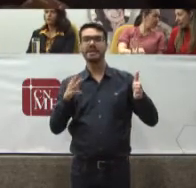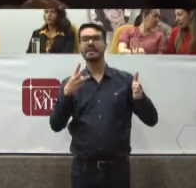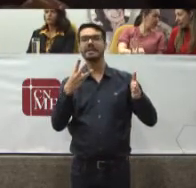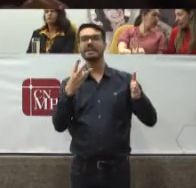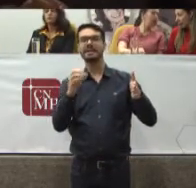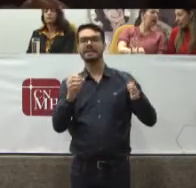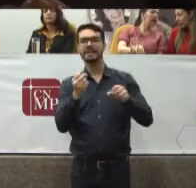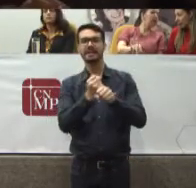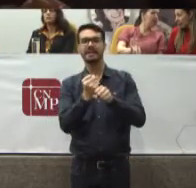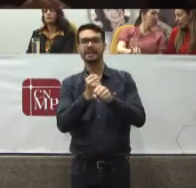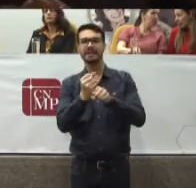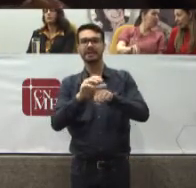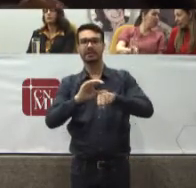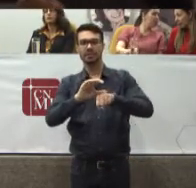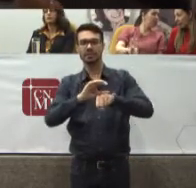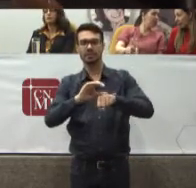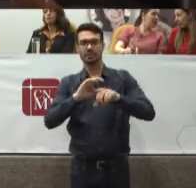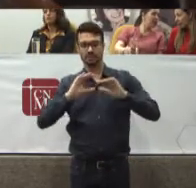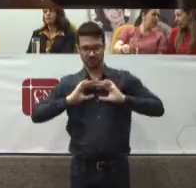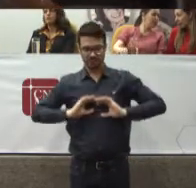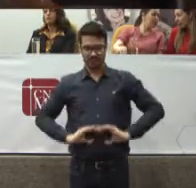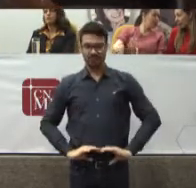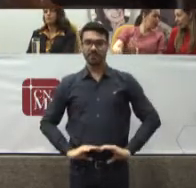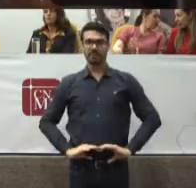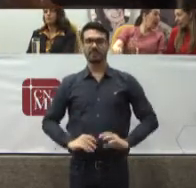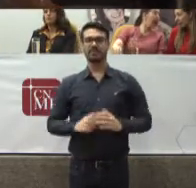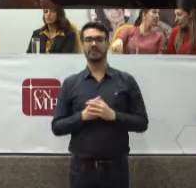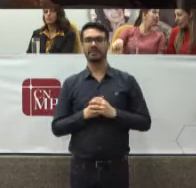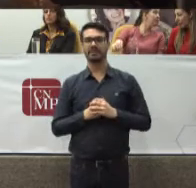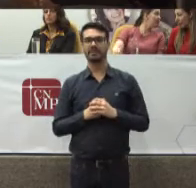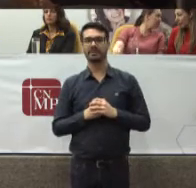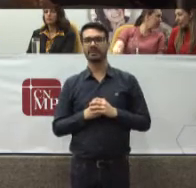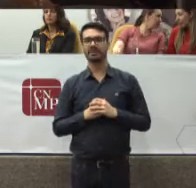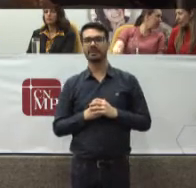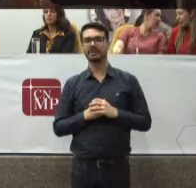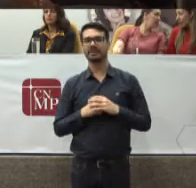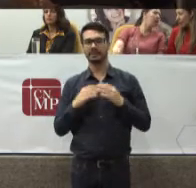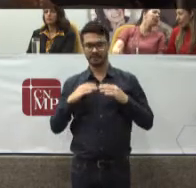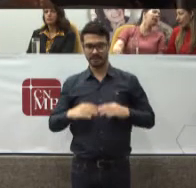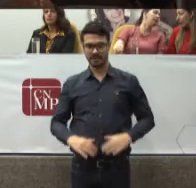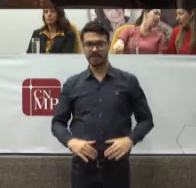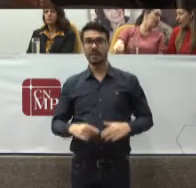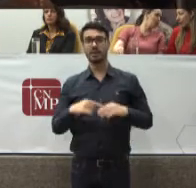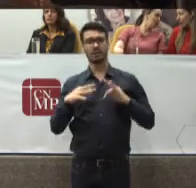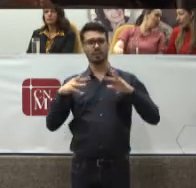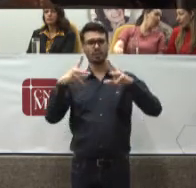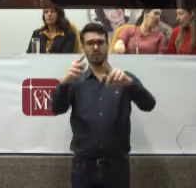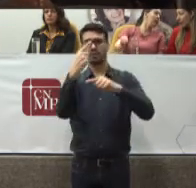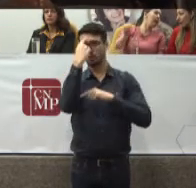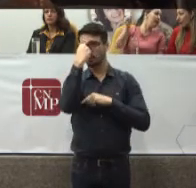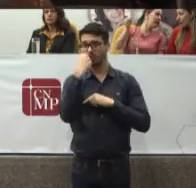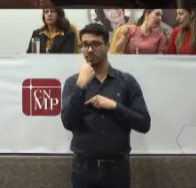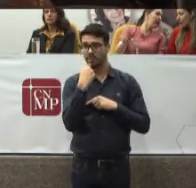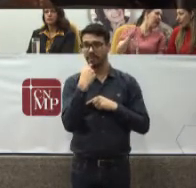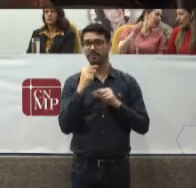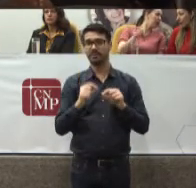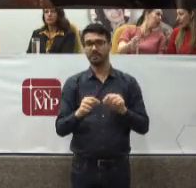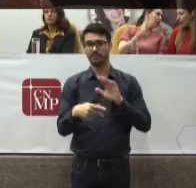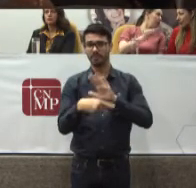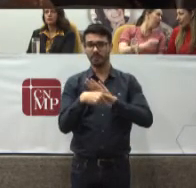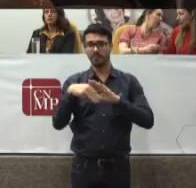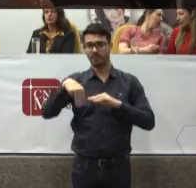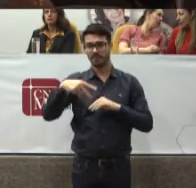Em determinado Momento Então Todo Perfil Institucional Do Ministério